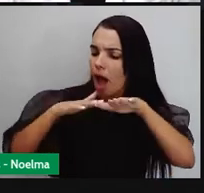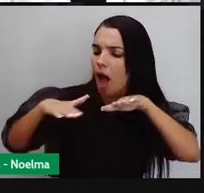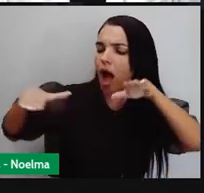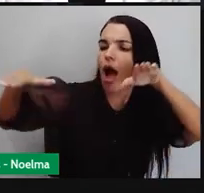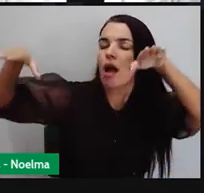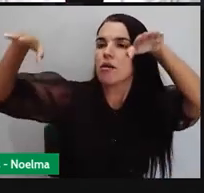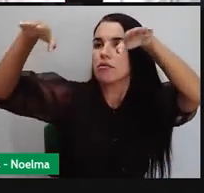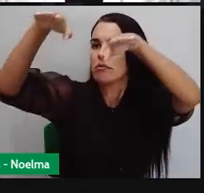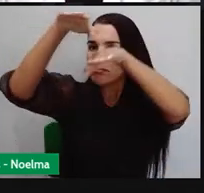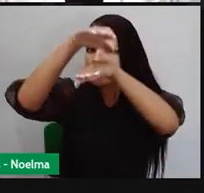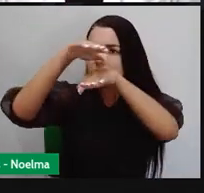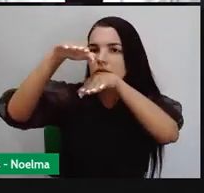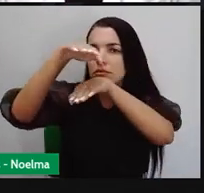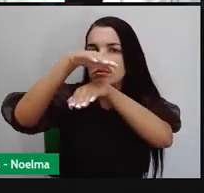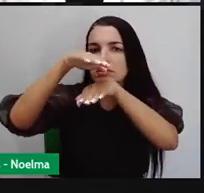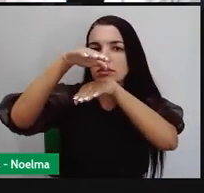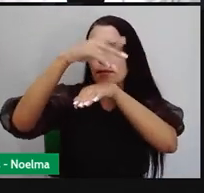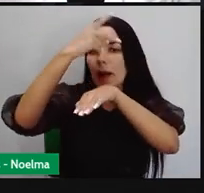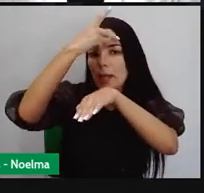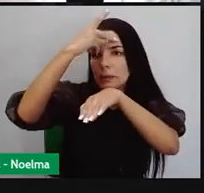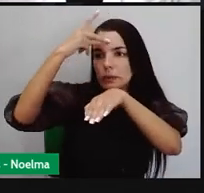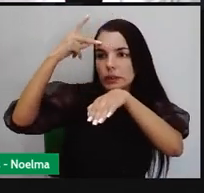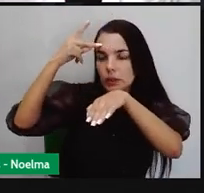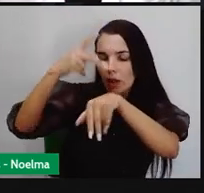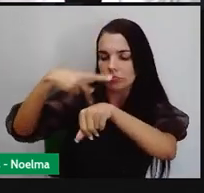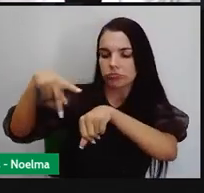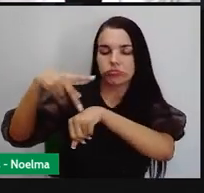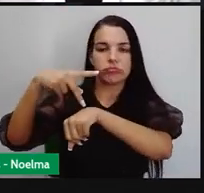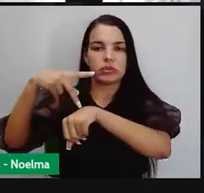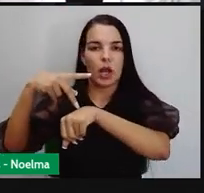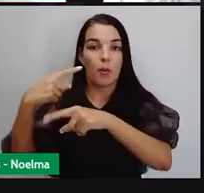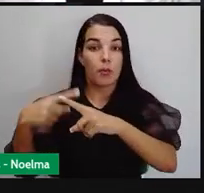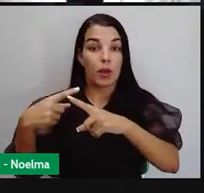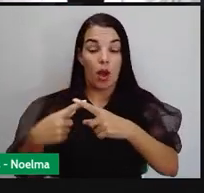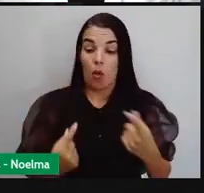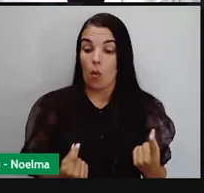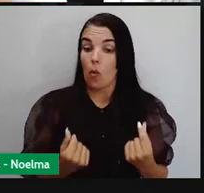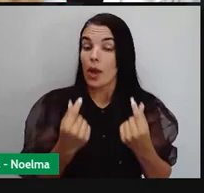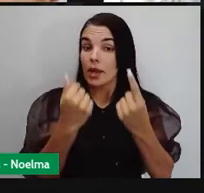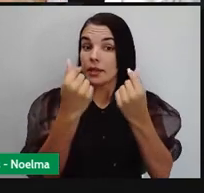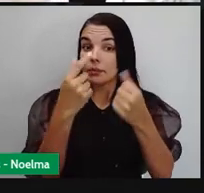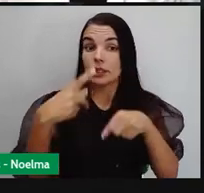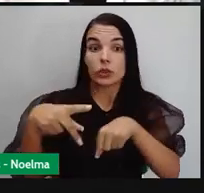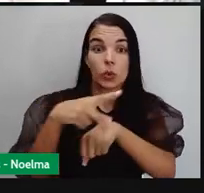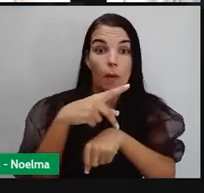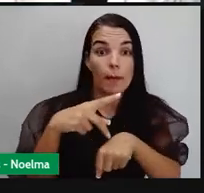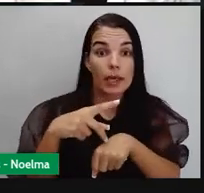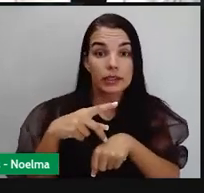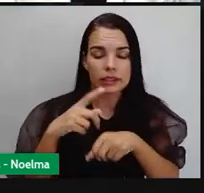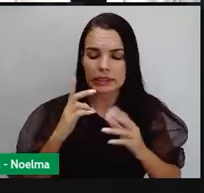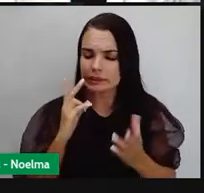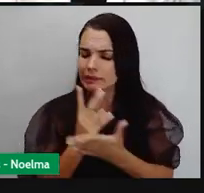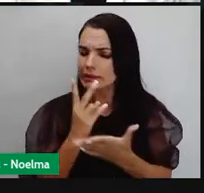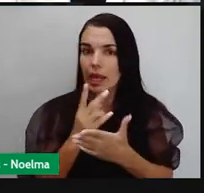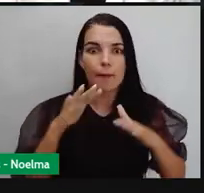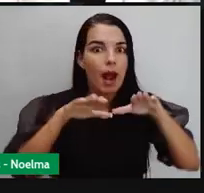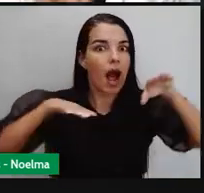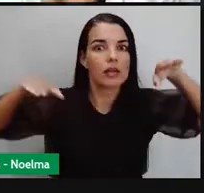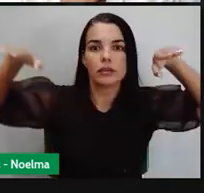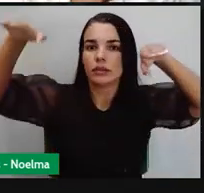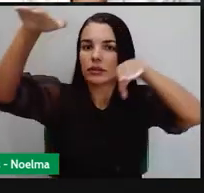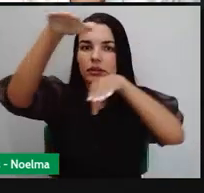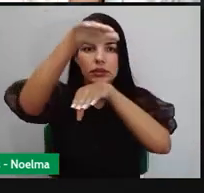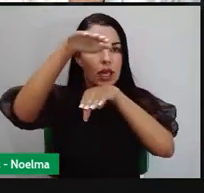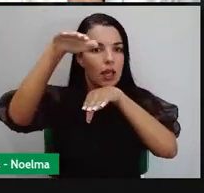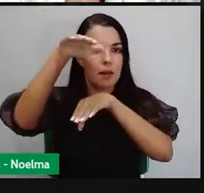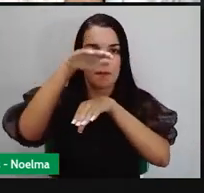indivíduos dessa nação. Que o enriquecimento do país era o que estava acima de tudo. E